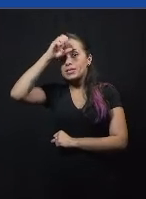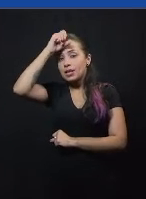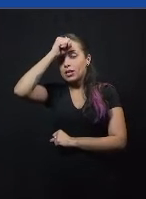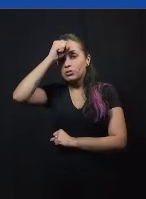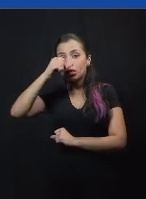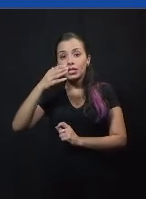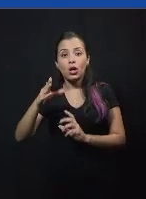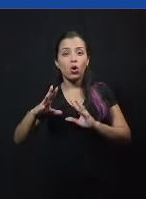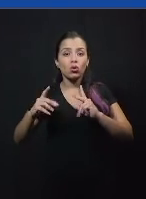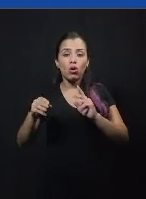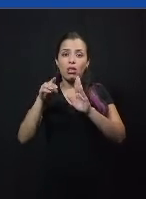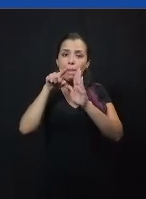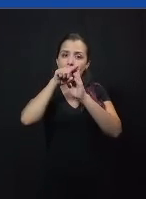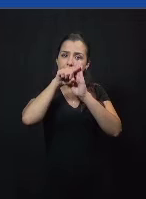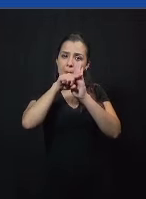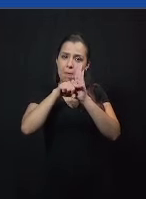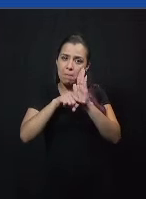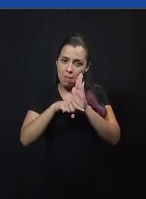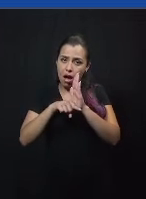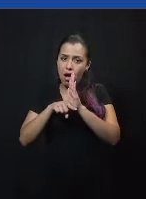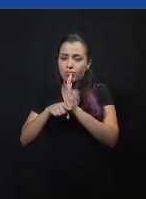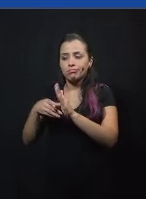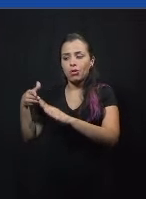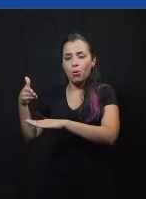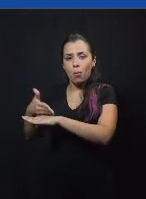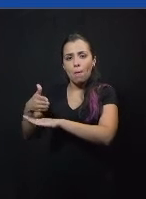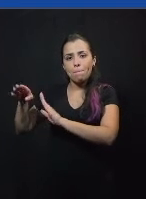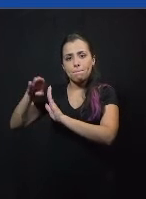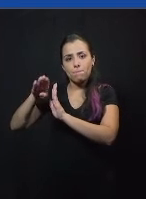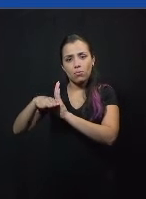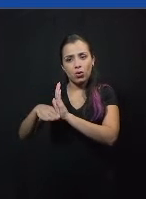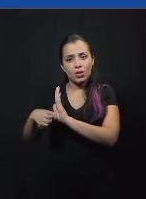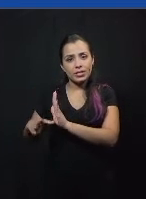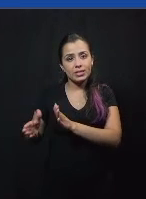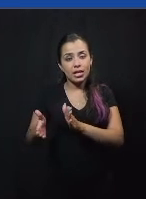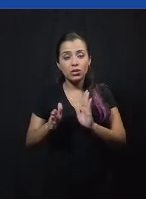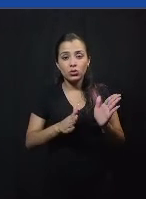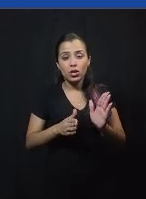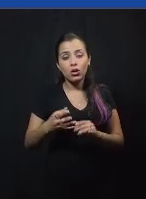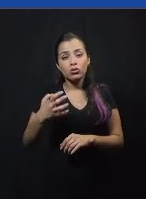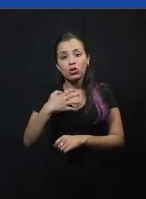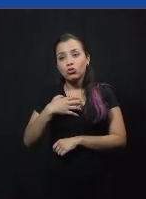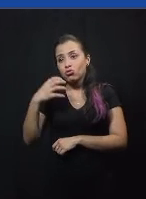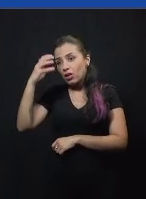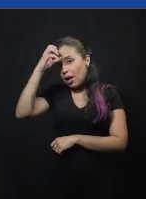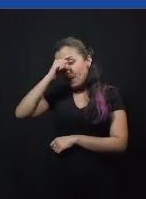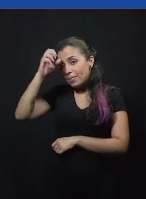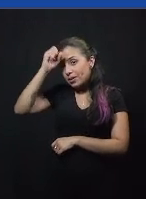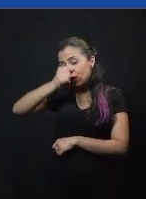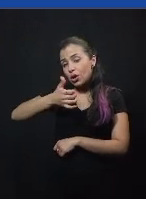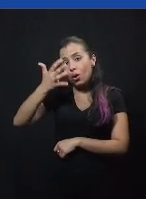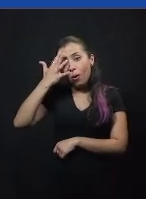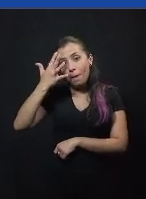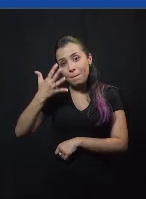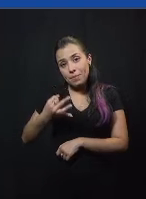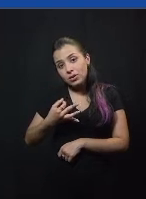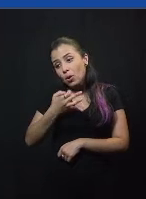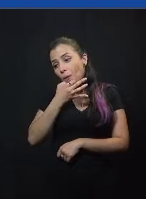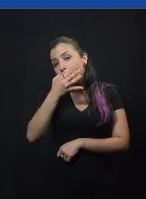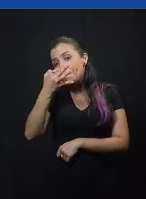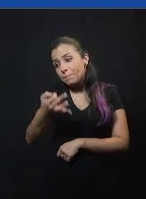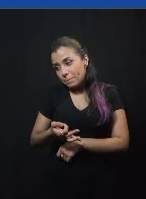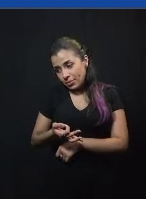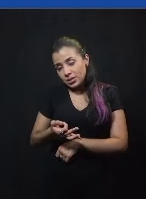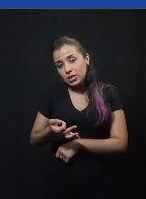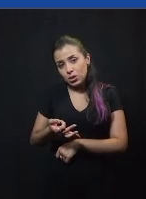todo o processo, ela pode ter como produto também, o aprendizado de conviver, de entender a opinião divergente do seu